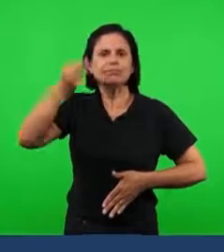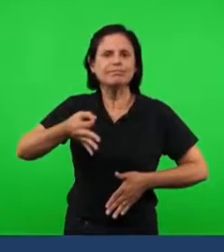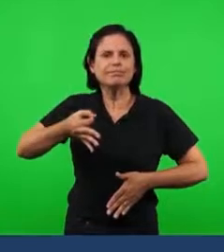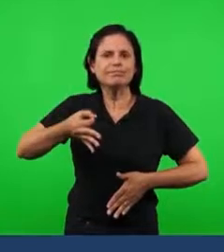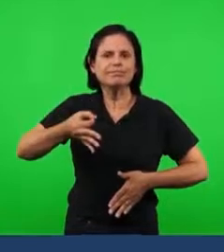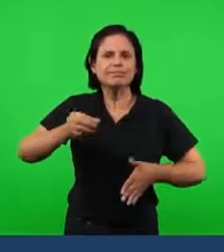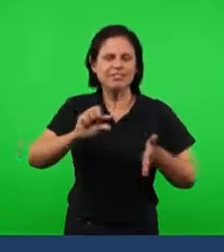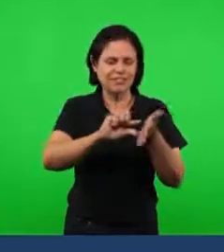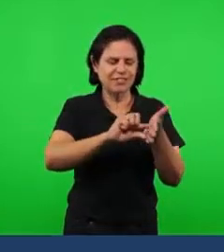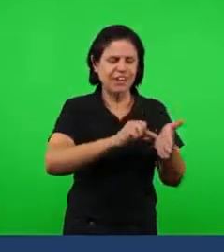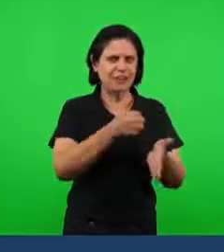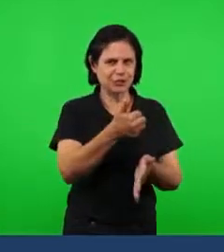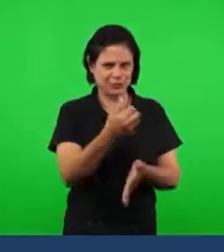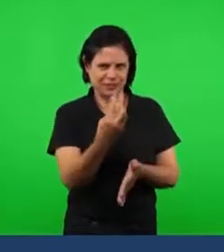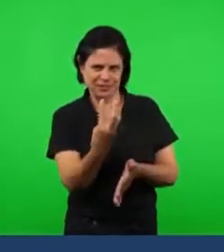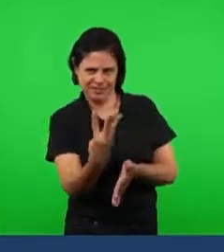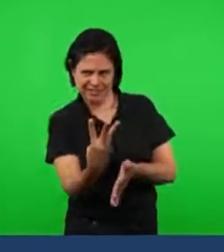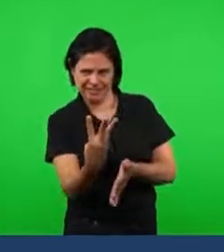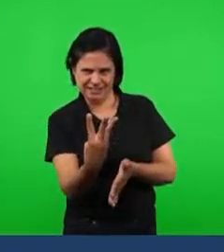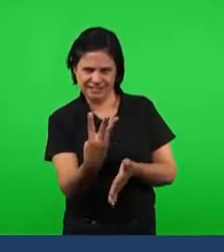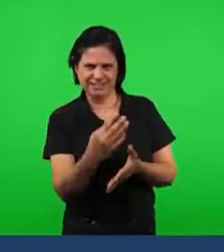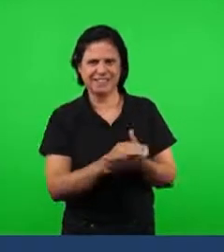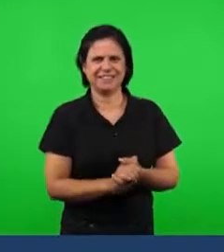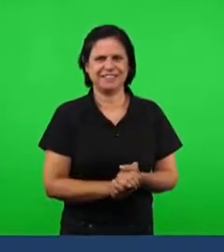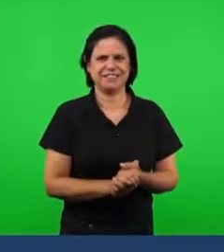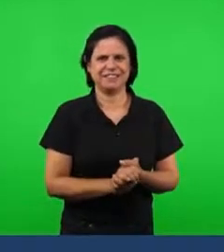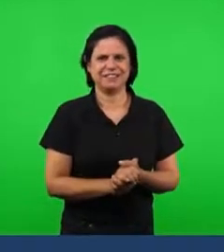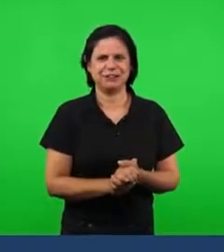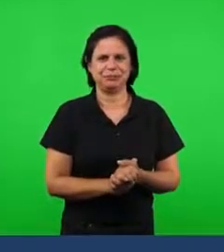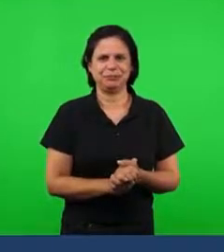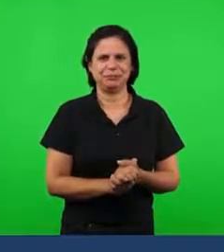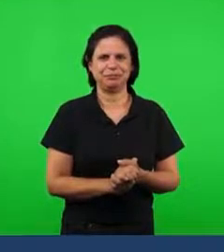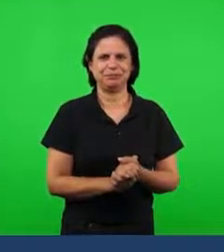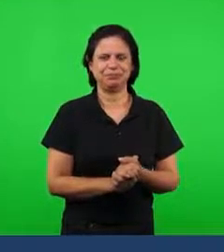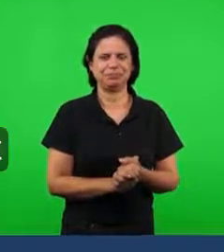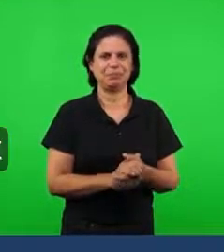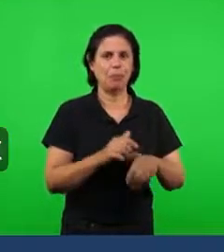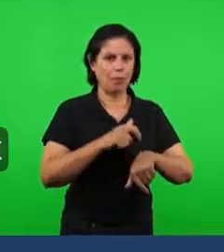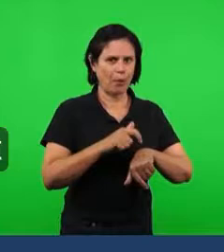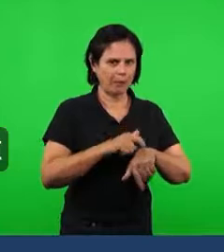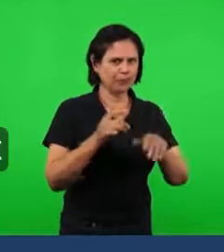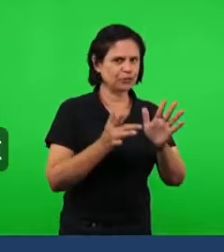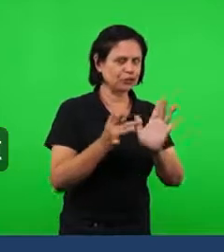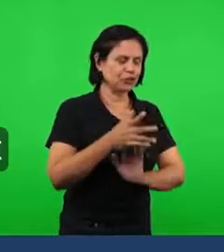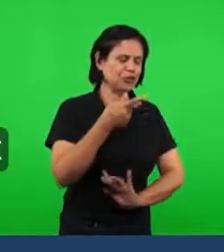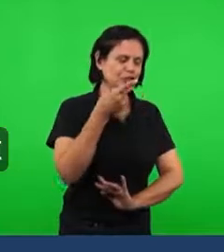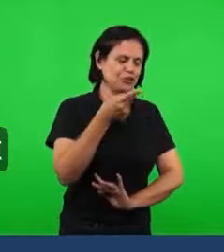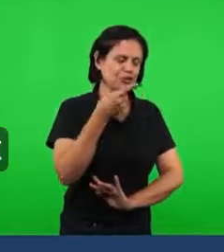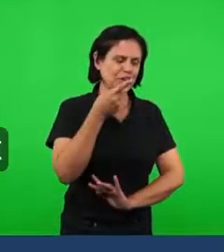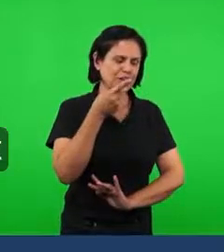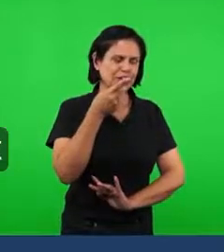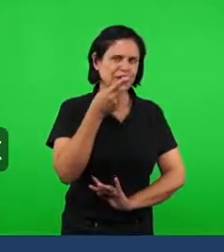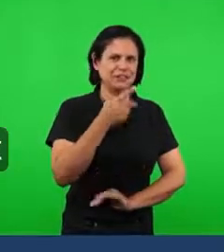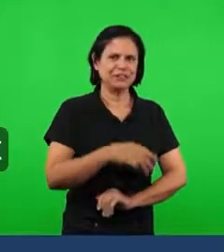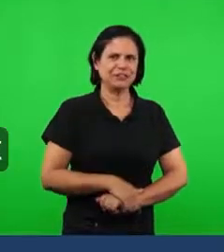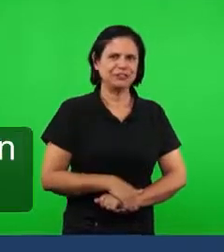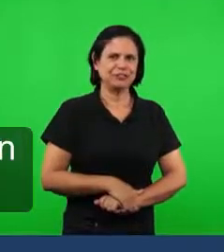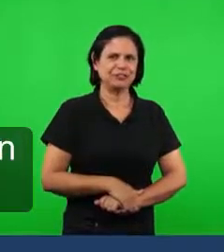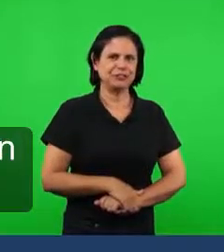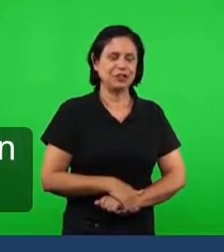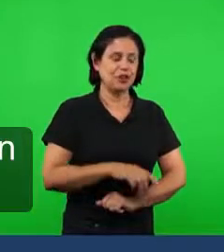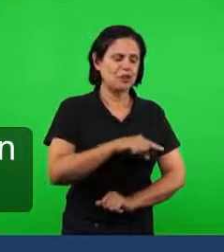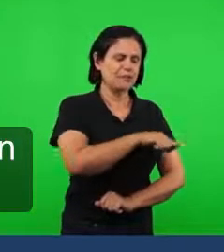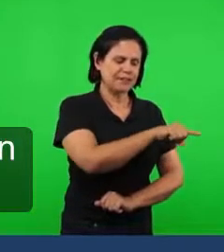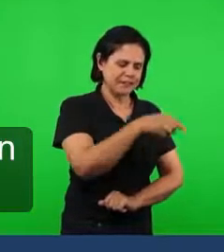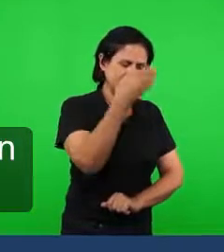encontrar o Espírito de discernimento nas expressões. Quando o Senhor fala para essa igreja que reconheceu o ambiente